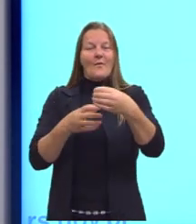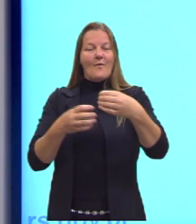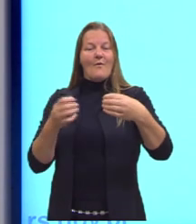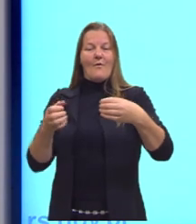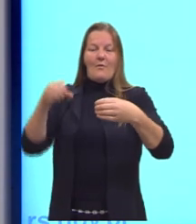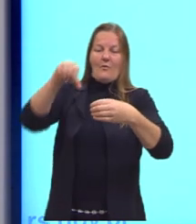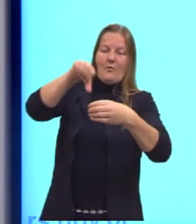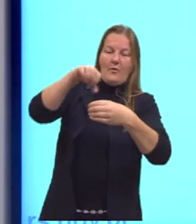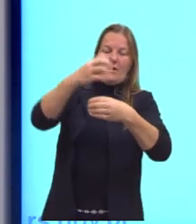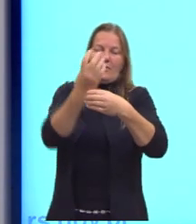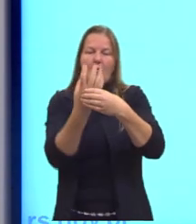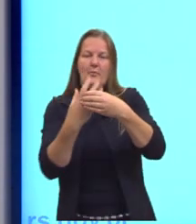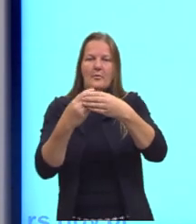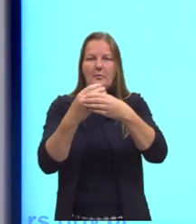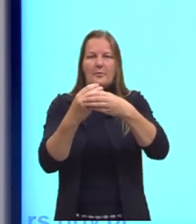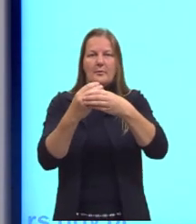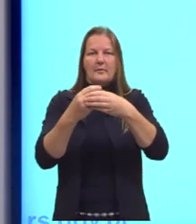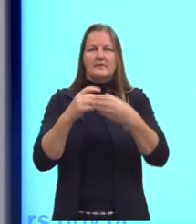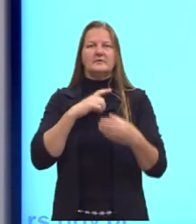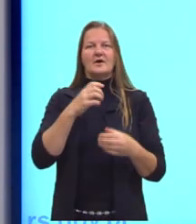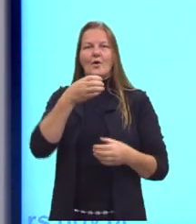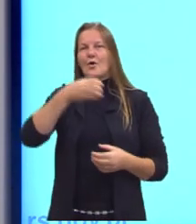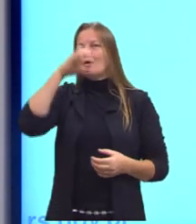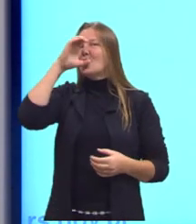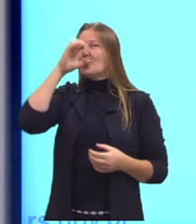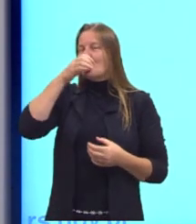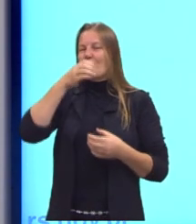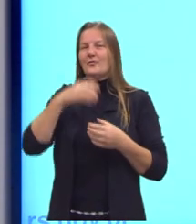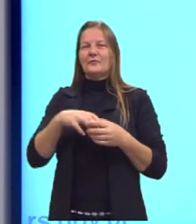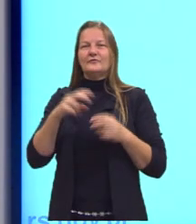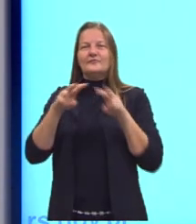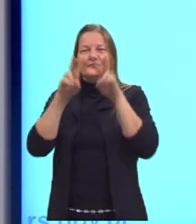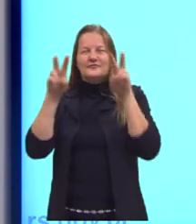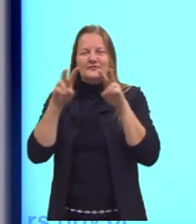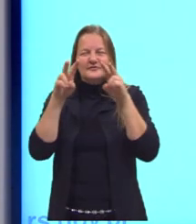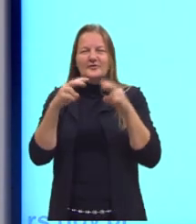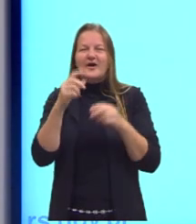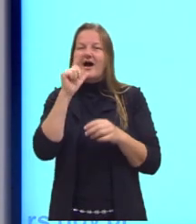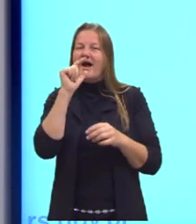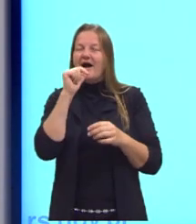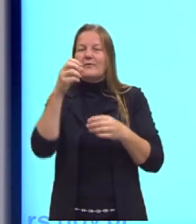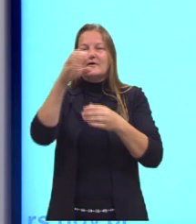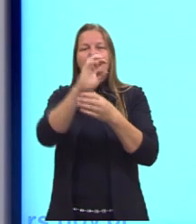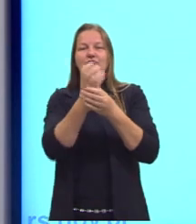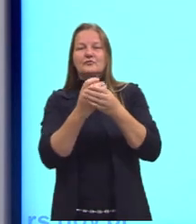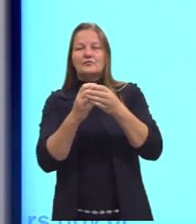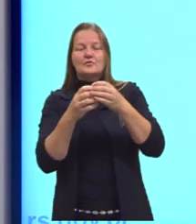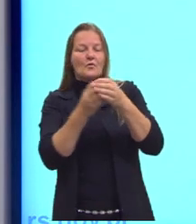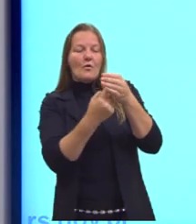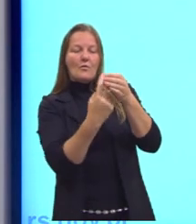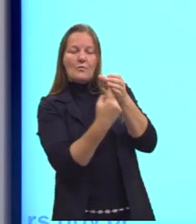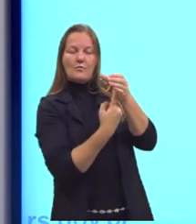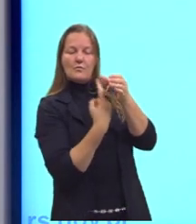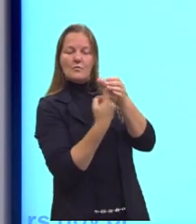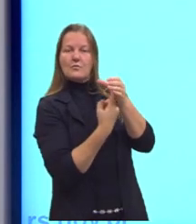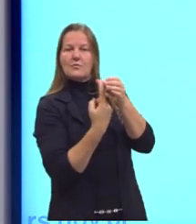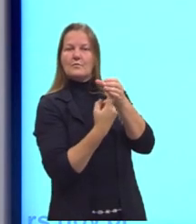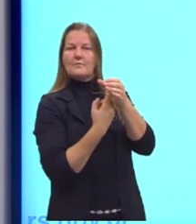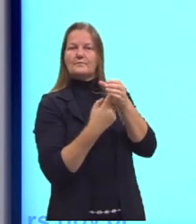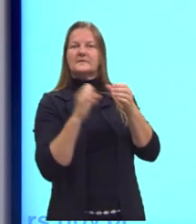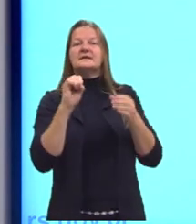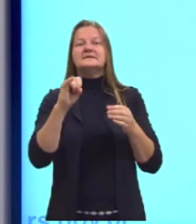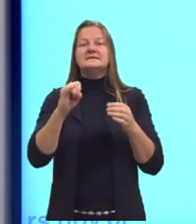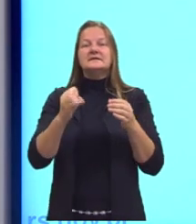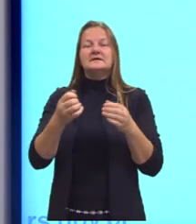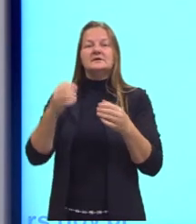que a gente os coloca. Aqui no copo, a gente consegue visualizar que a água tomou forma do copo. Se a gente colocasse a